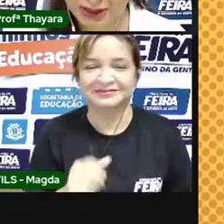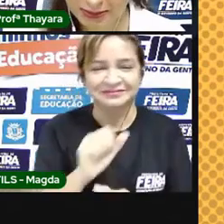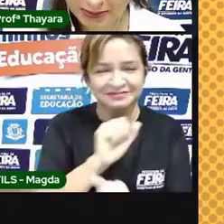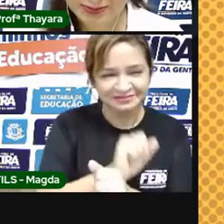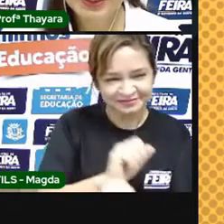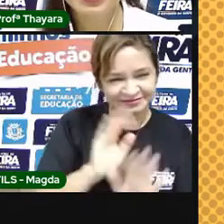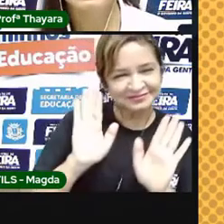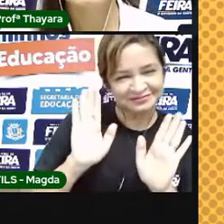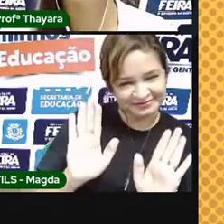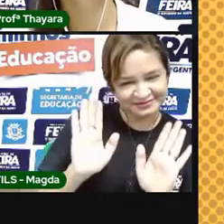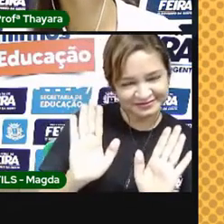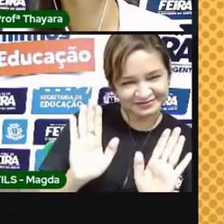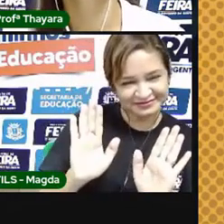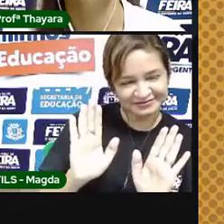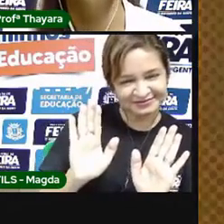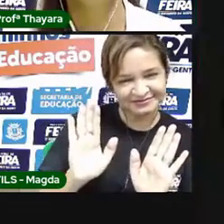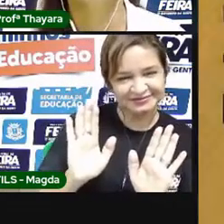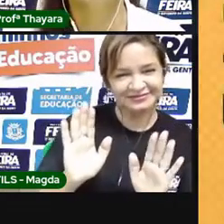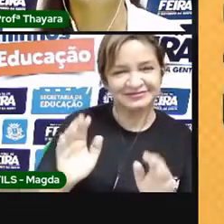de volta.